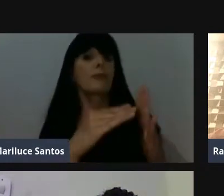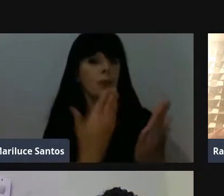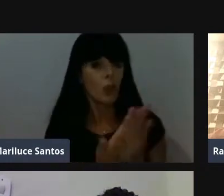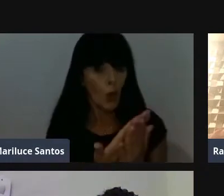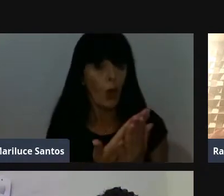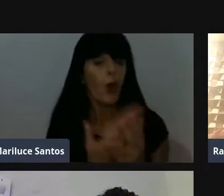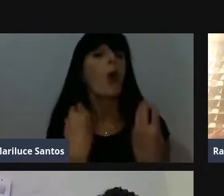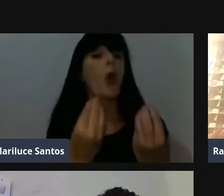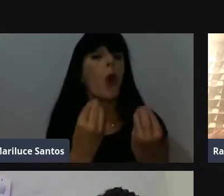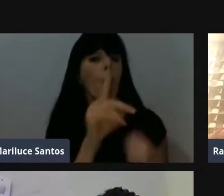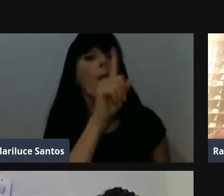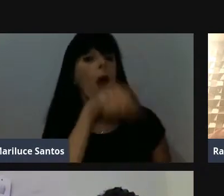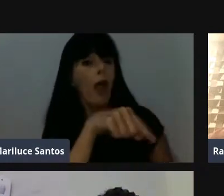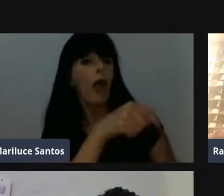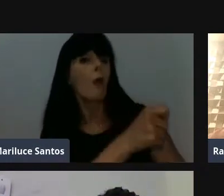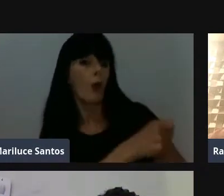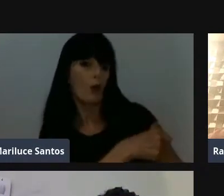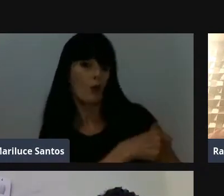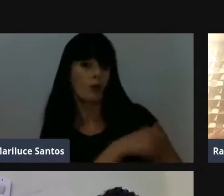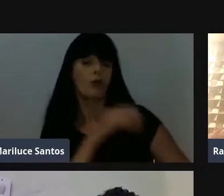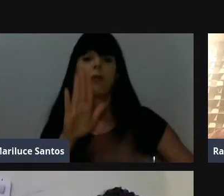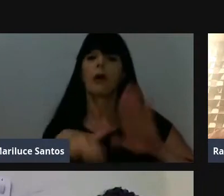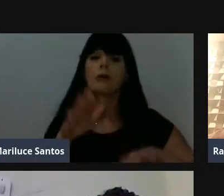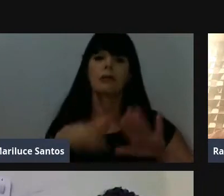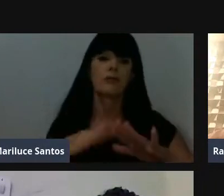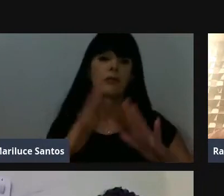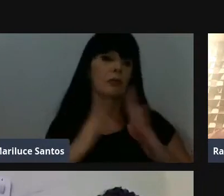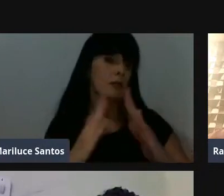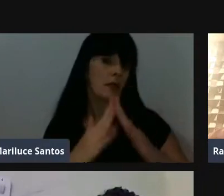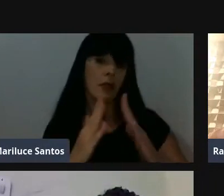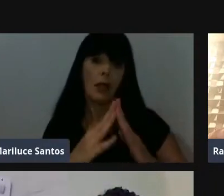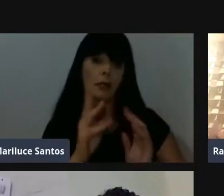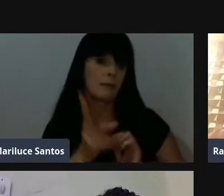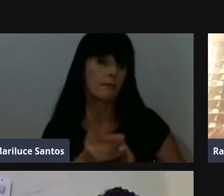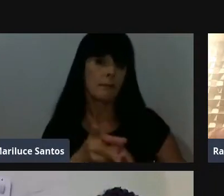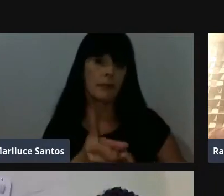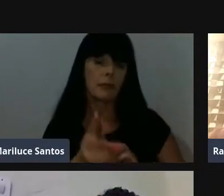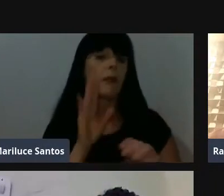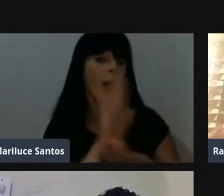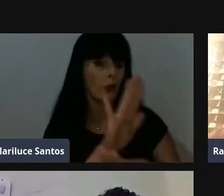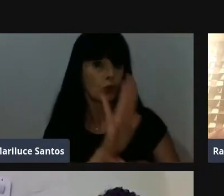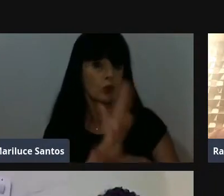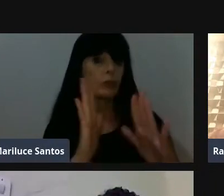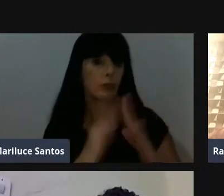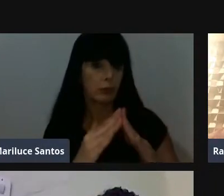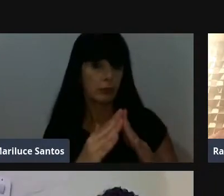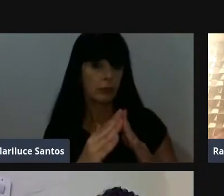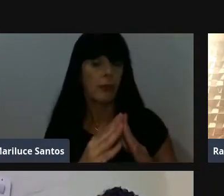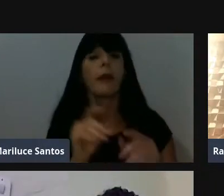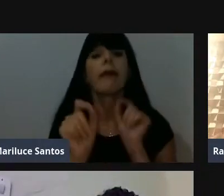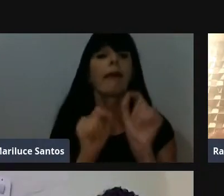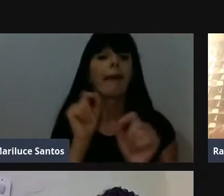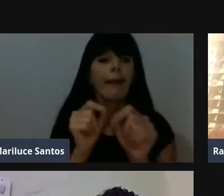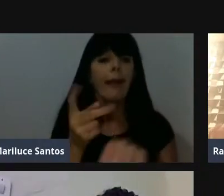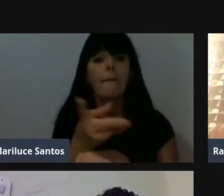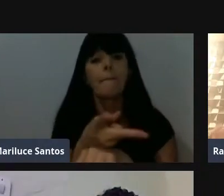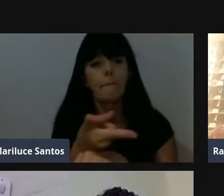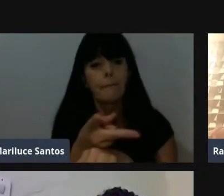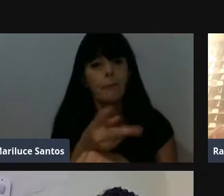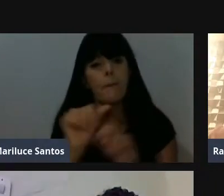talvez em casa mesmo, com trabalhos colaborativos, então a pessoa que busca o primeiro emprego, né? Ela precisa